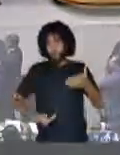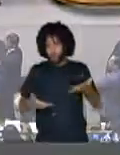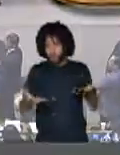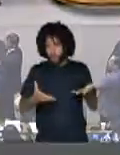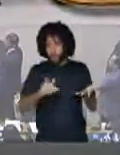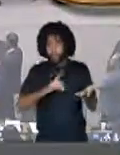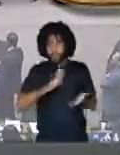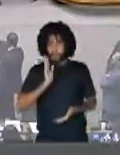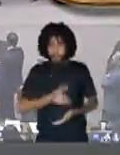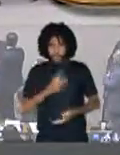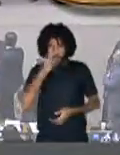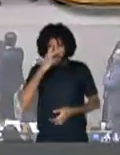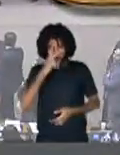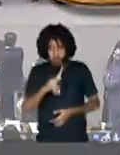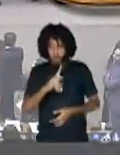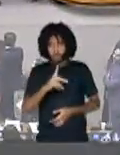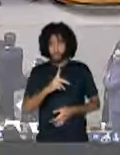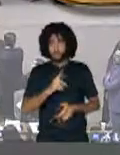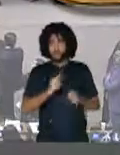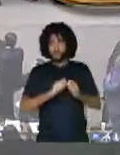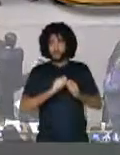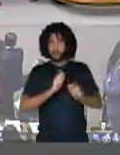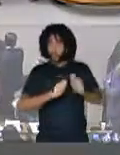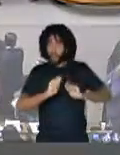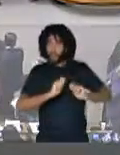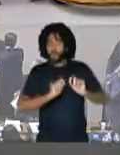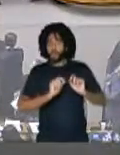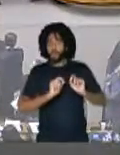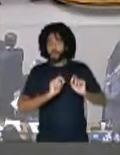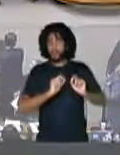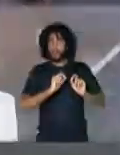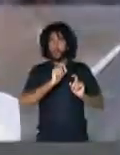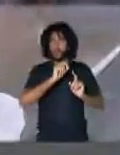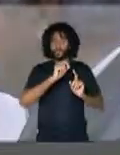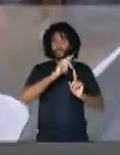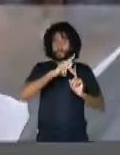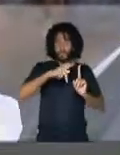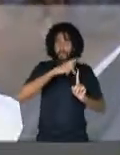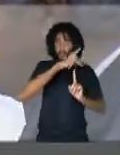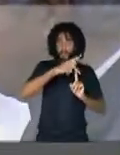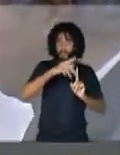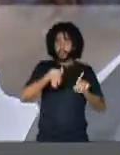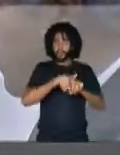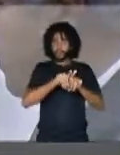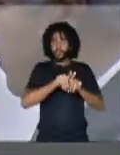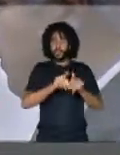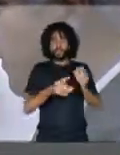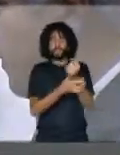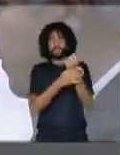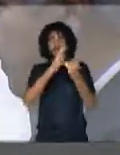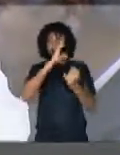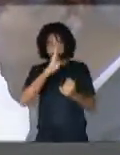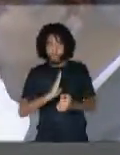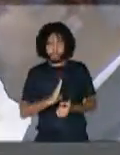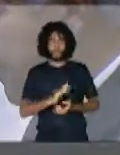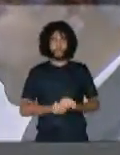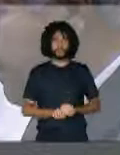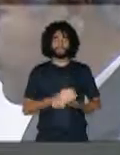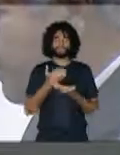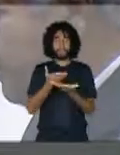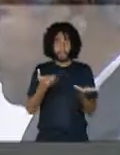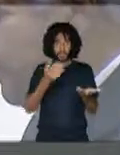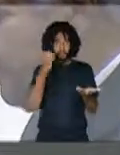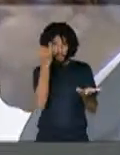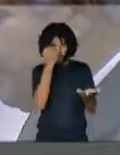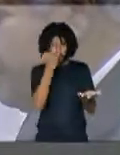encontra. Faz dois dias que nós estamos em negociação sobre a questão da Previdência e das forças de segurança do Brasil, presidente. Isso é